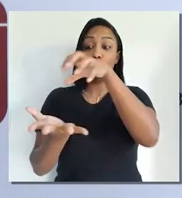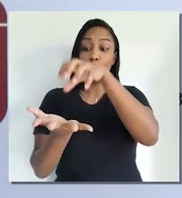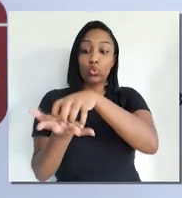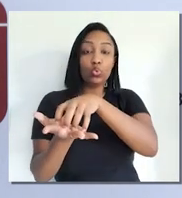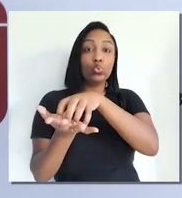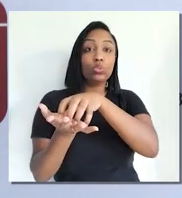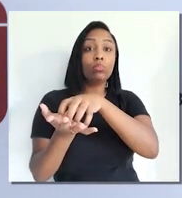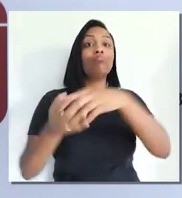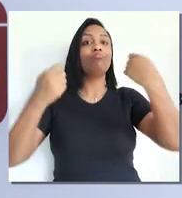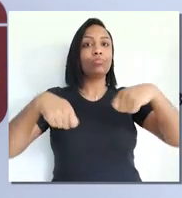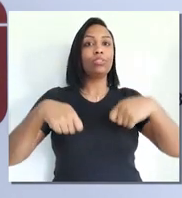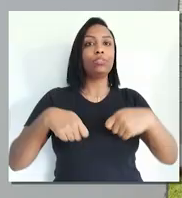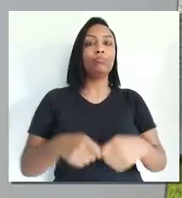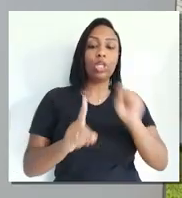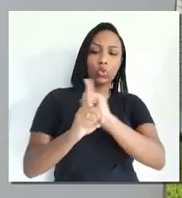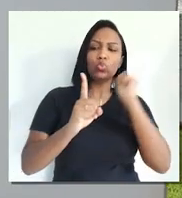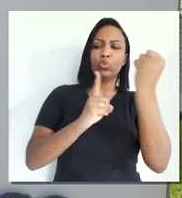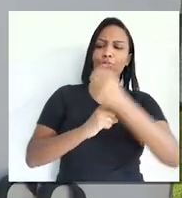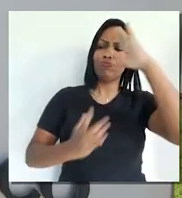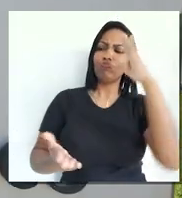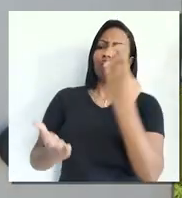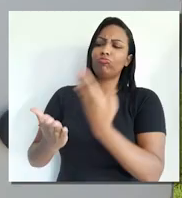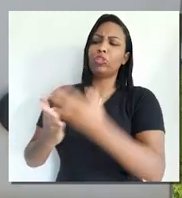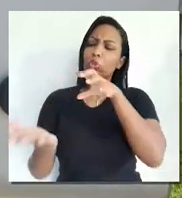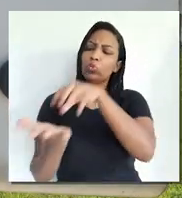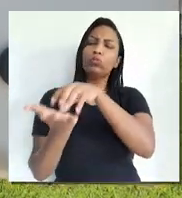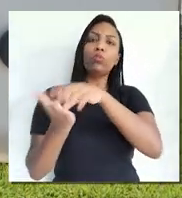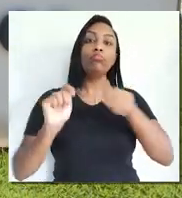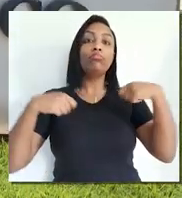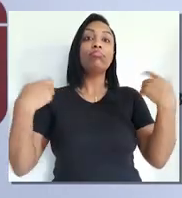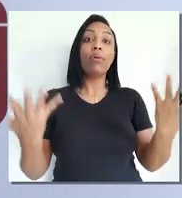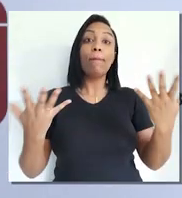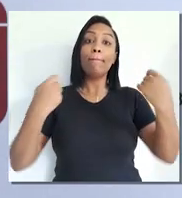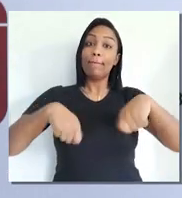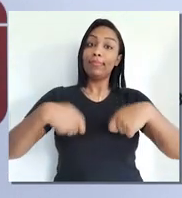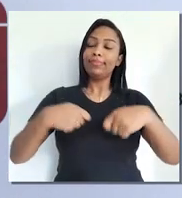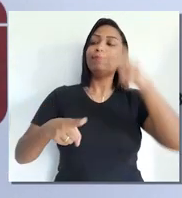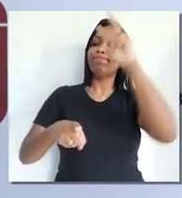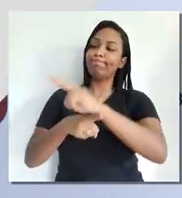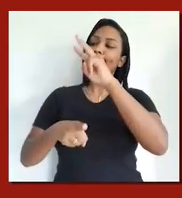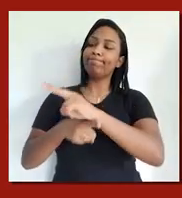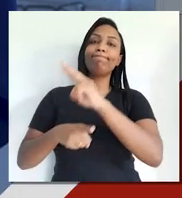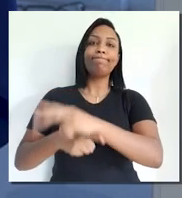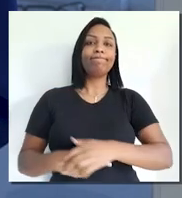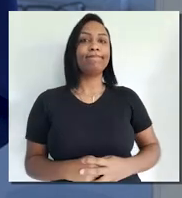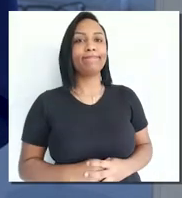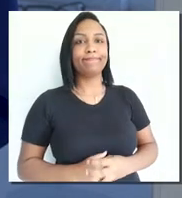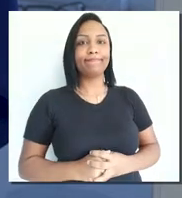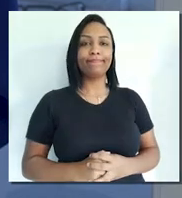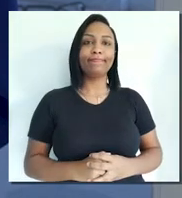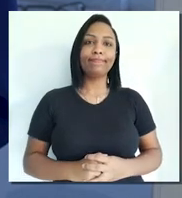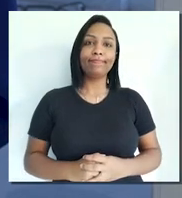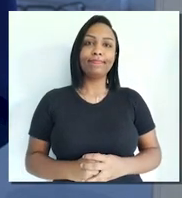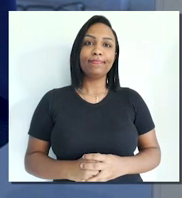a qual a sociedade ainda acredita e tem certeza que vai ser o socorro dela no momento mais difícil. Quando você se coloca